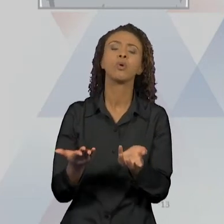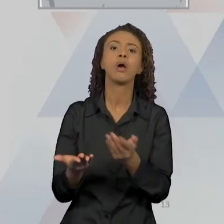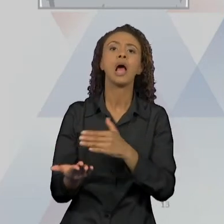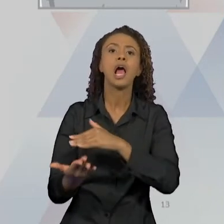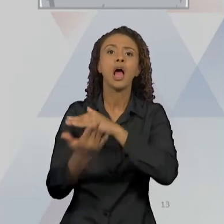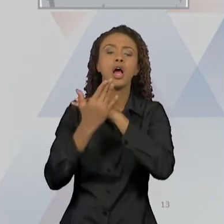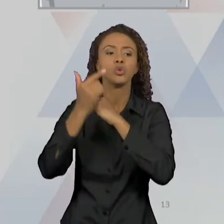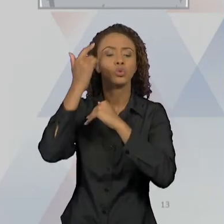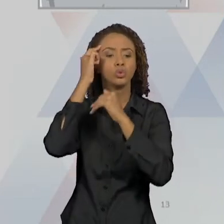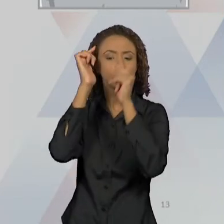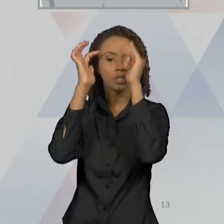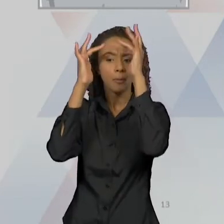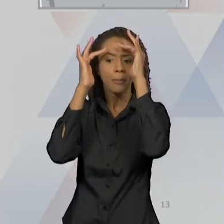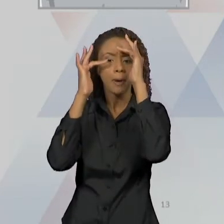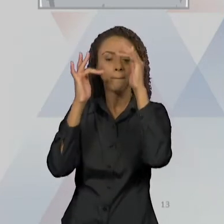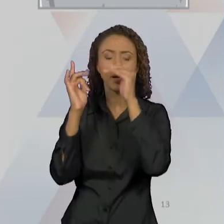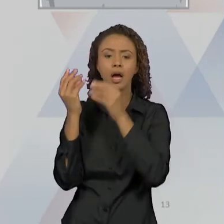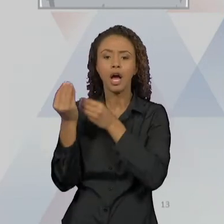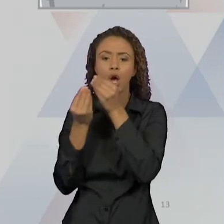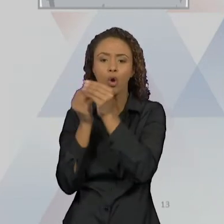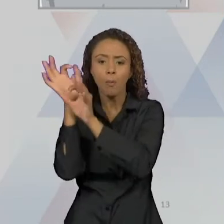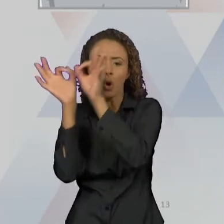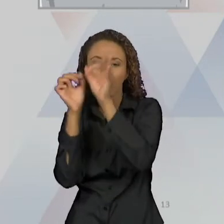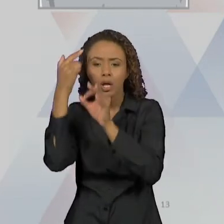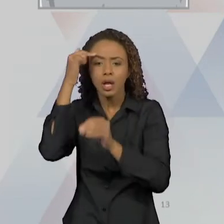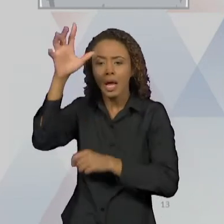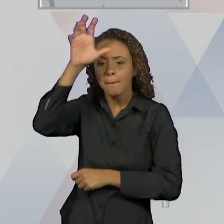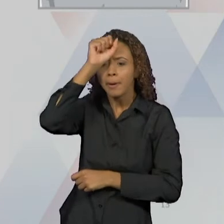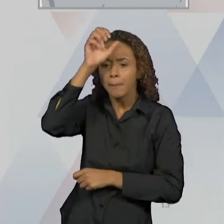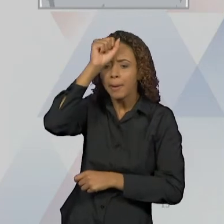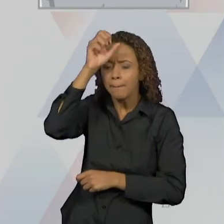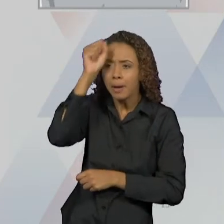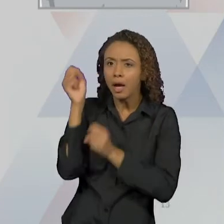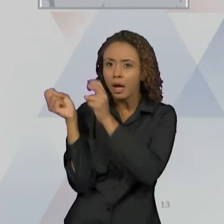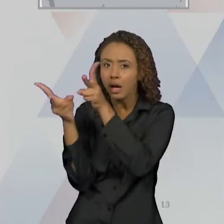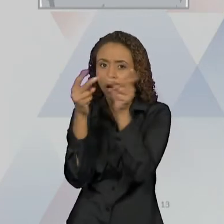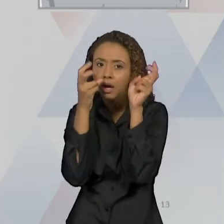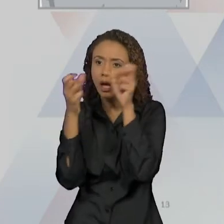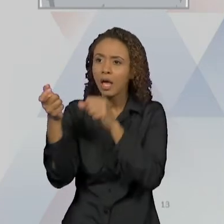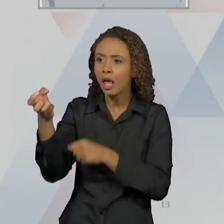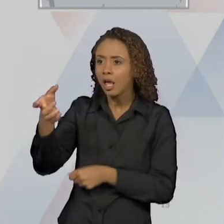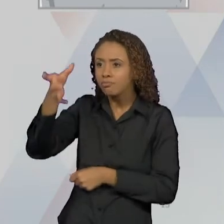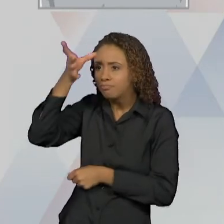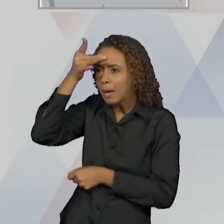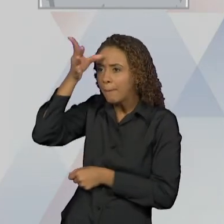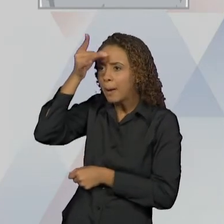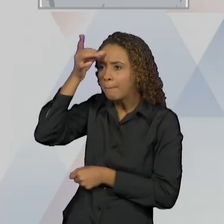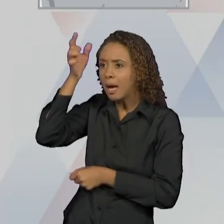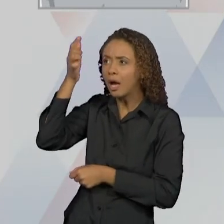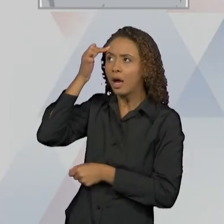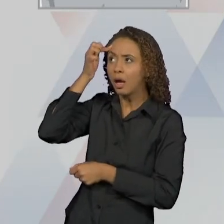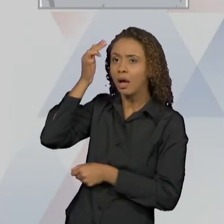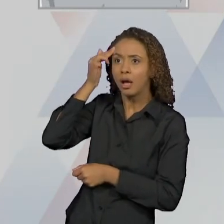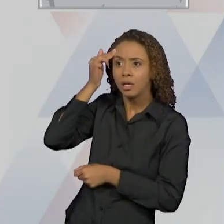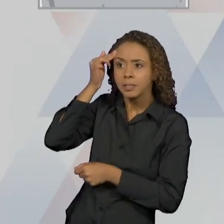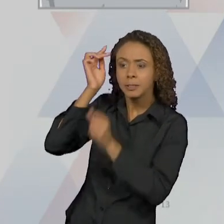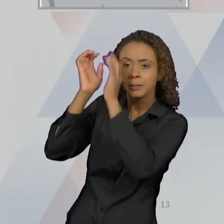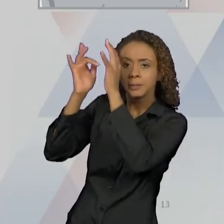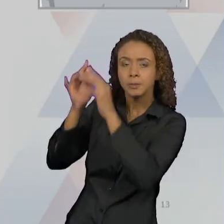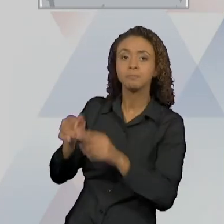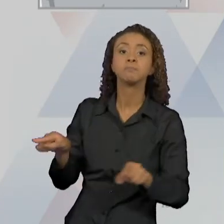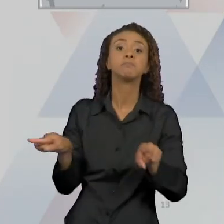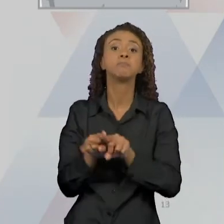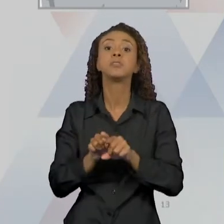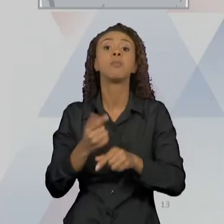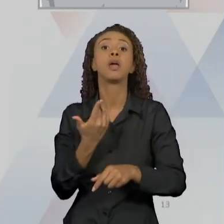processos de aprendizagem, como percepção, memória e pensamento. E o outro construto é o construto do